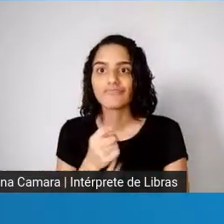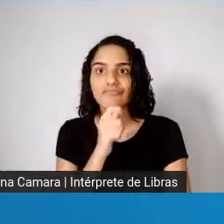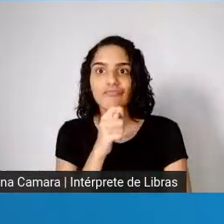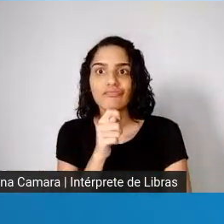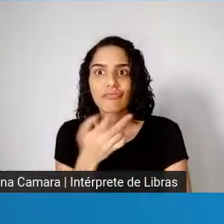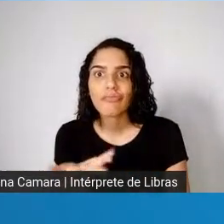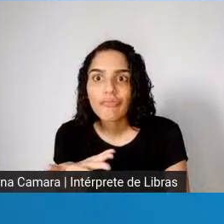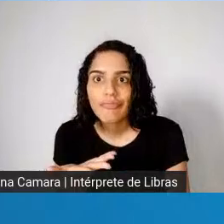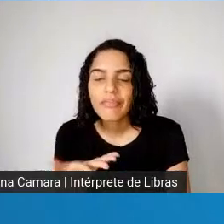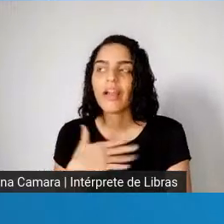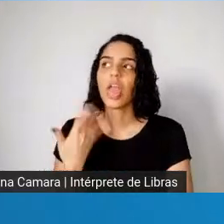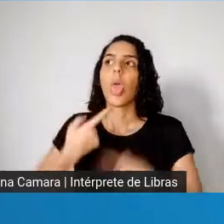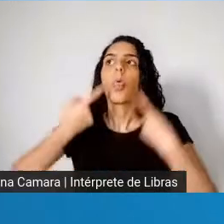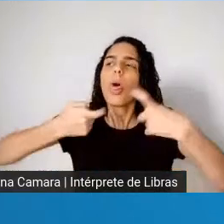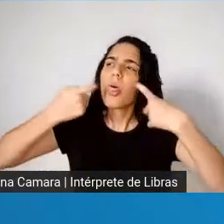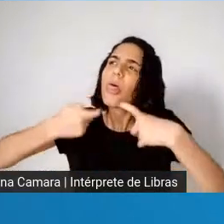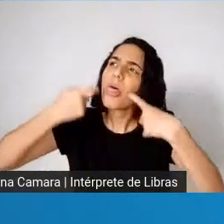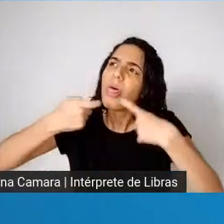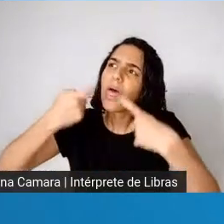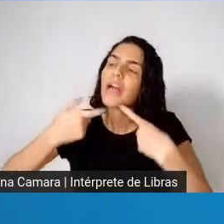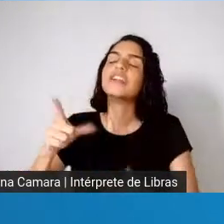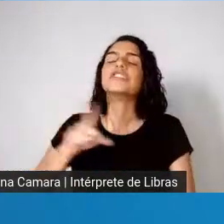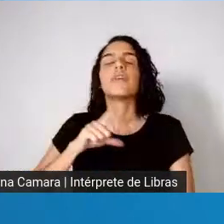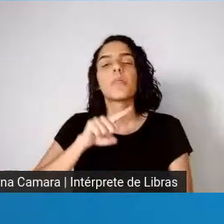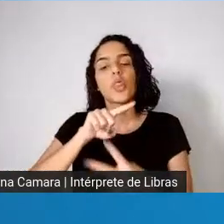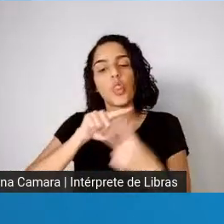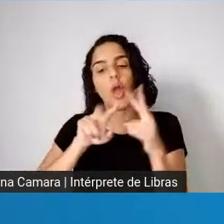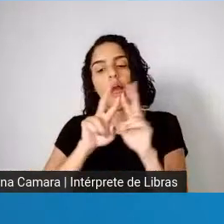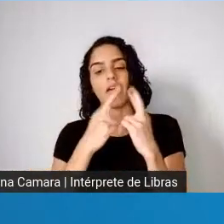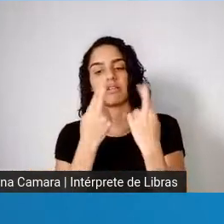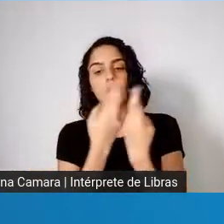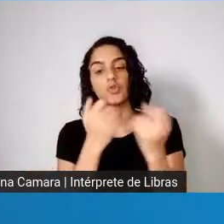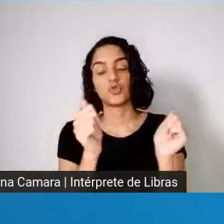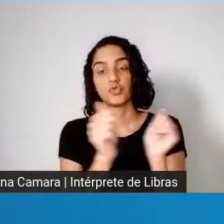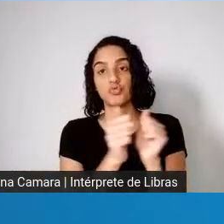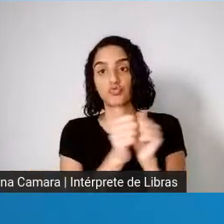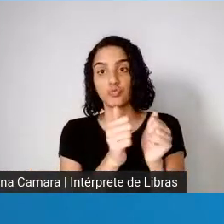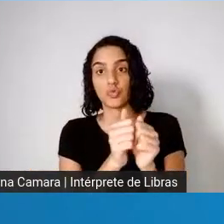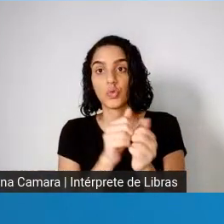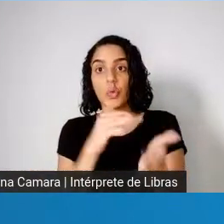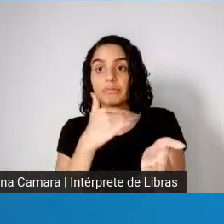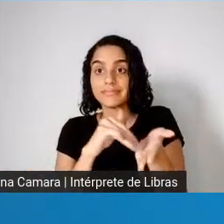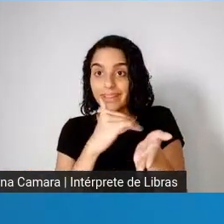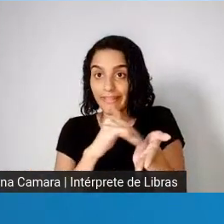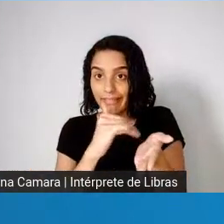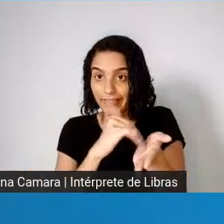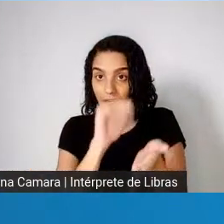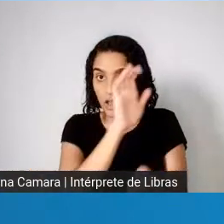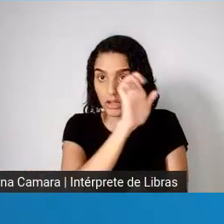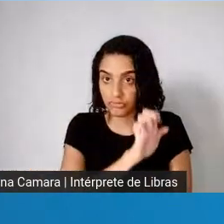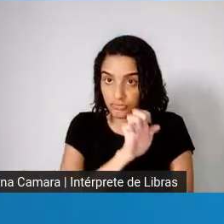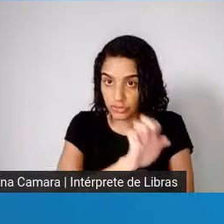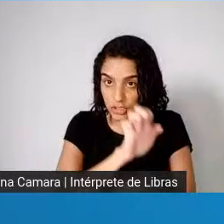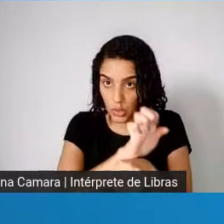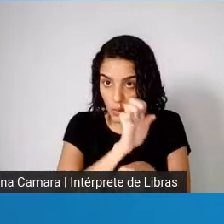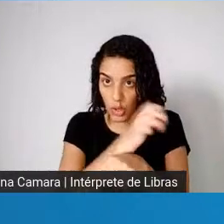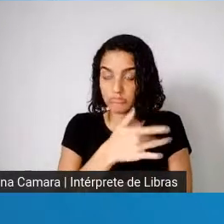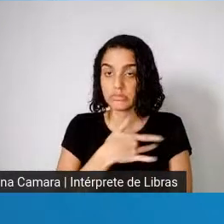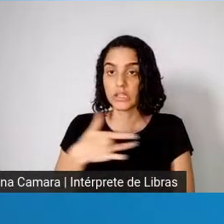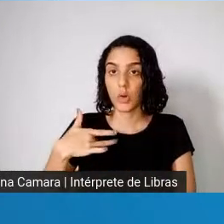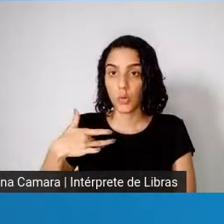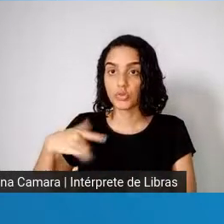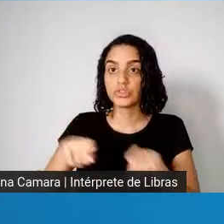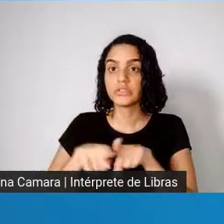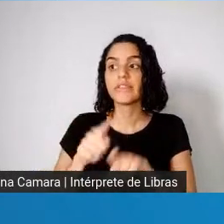duas reuniões com o secretário estadual de saúde, e nenhuma com o governador. E aí